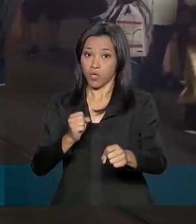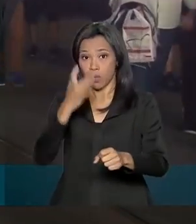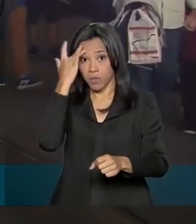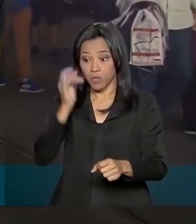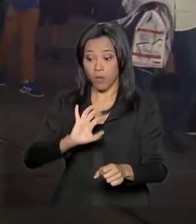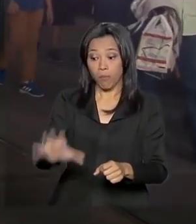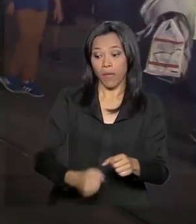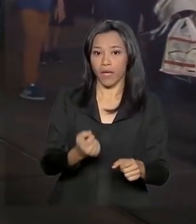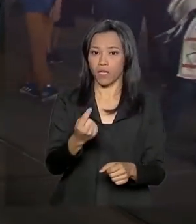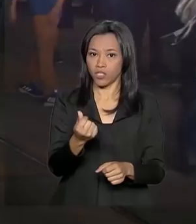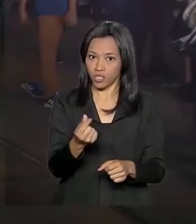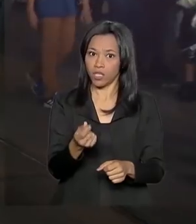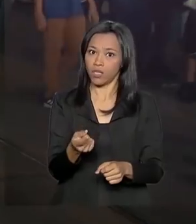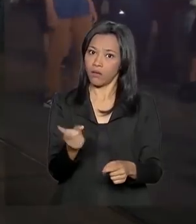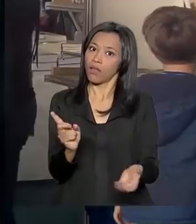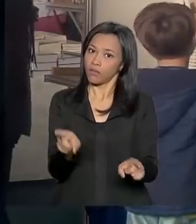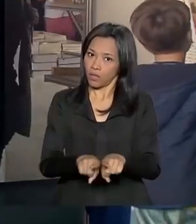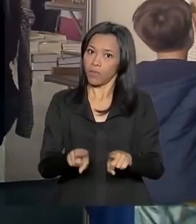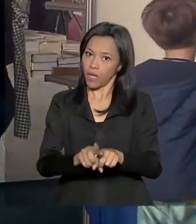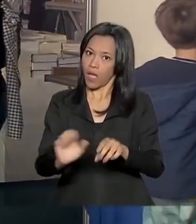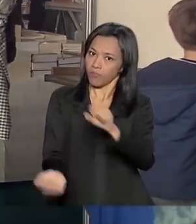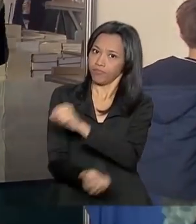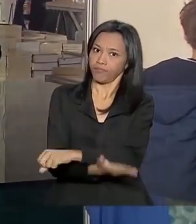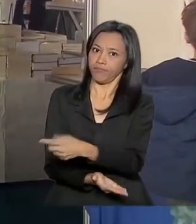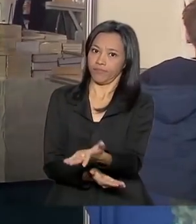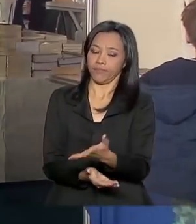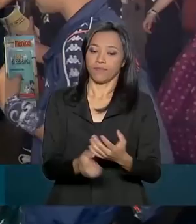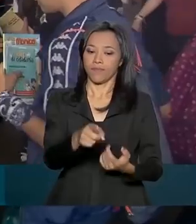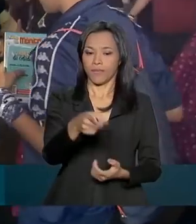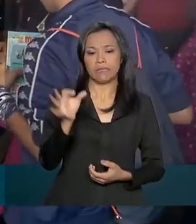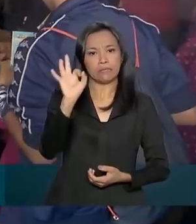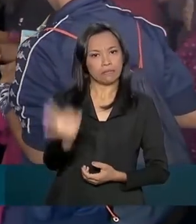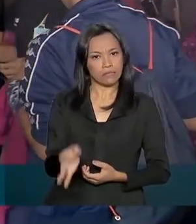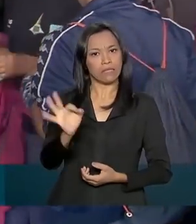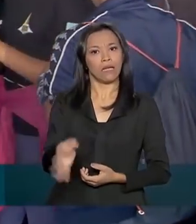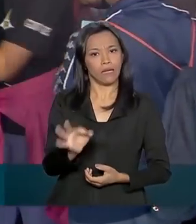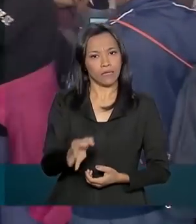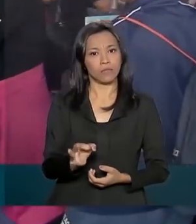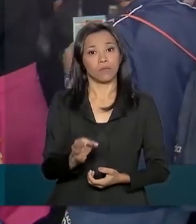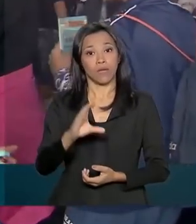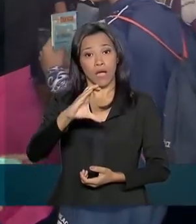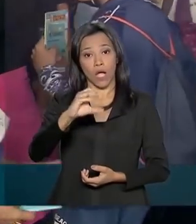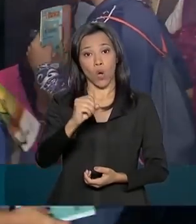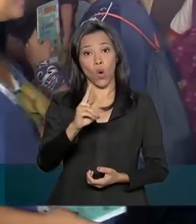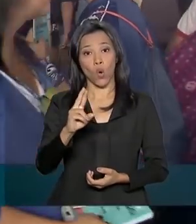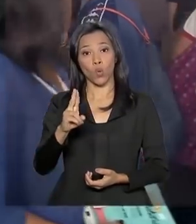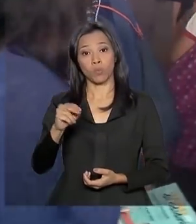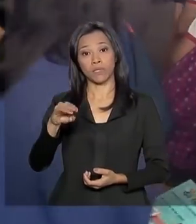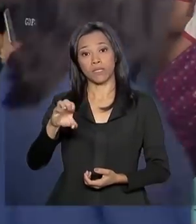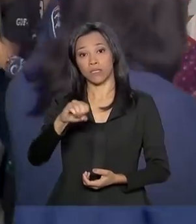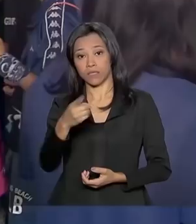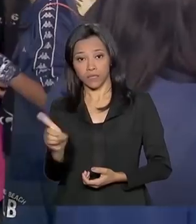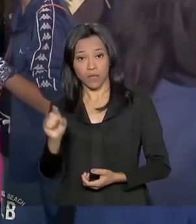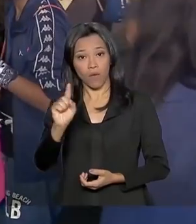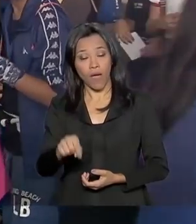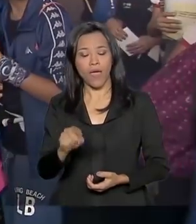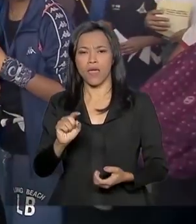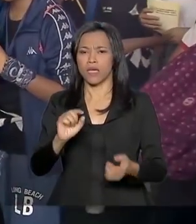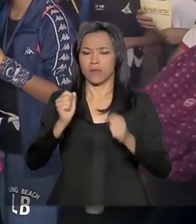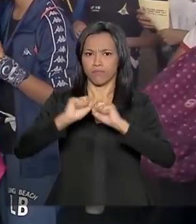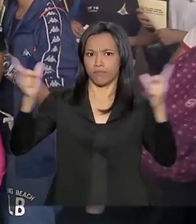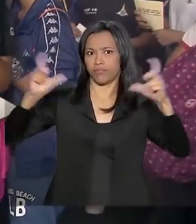dinheiro e ser corrupção do mesmo jeito. E o João Pedro está certo. A corrupção, muitas vezes, é associada aos grandes